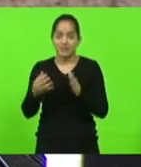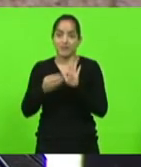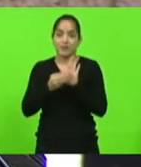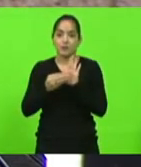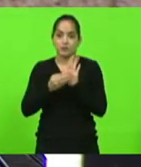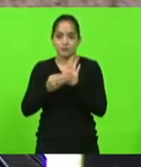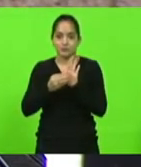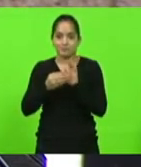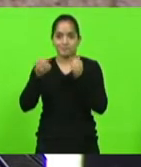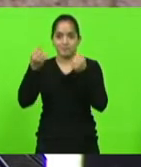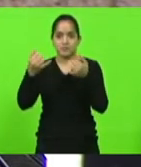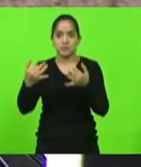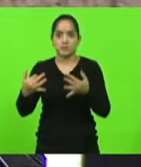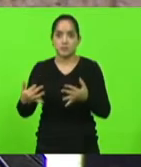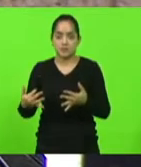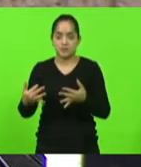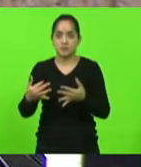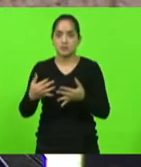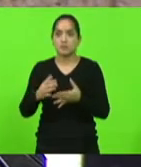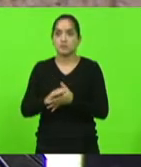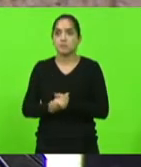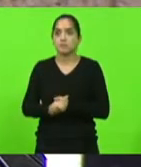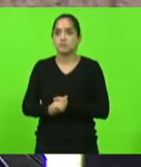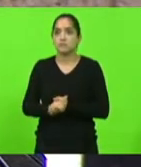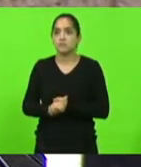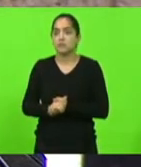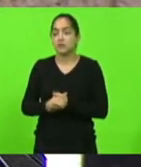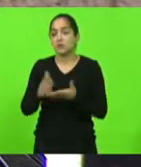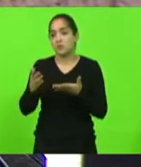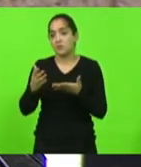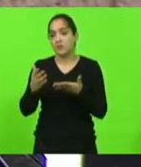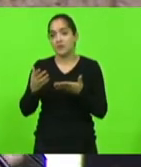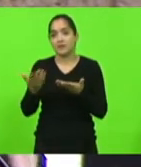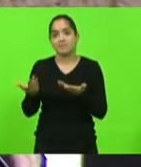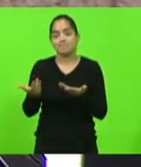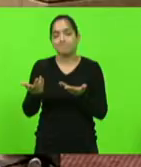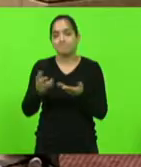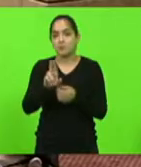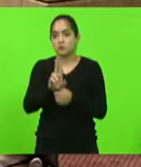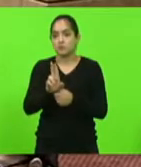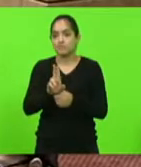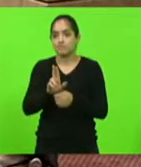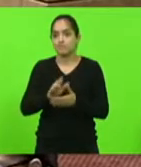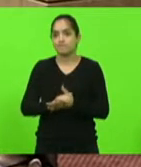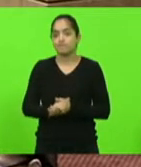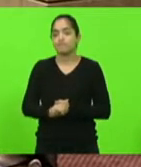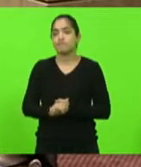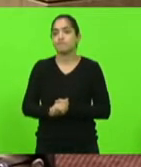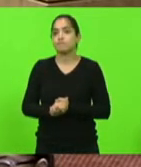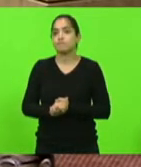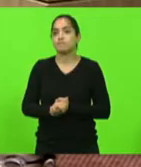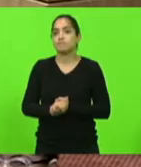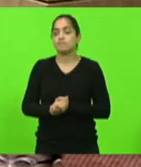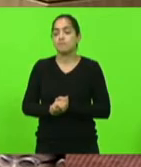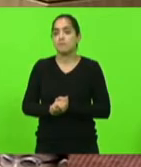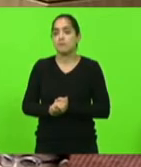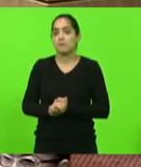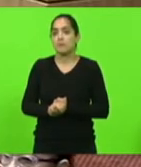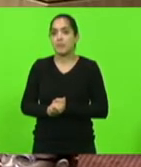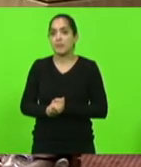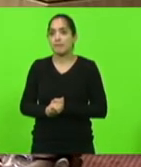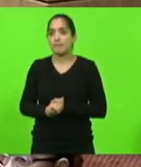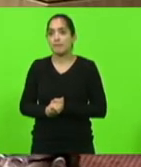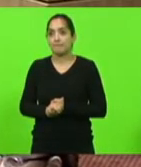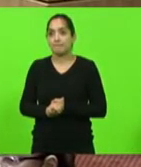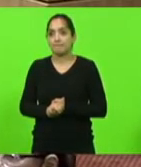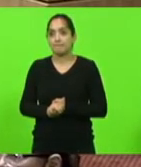projeto só, além da Imenta, porque Imenta, como eu falei, não tem poder normativo. Deputado Kennedy Nunes, na sequência,